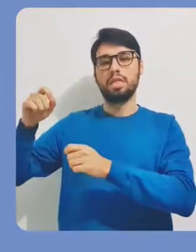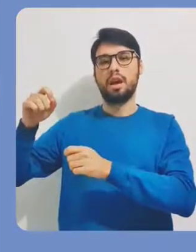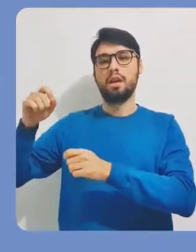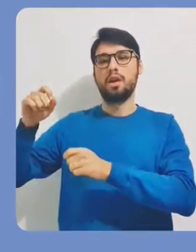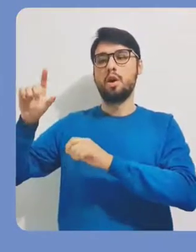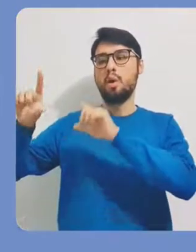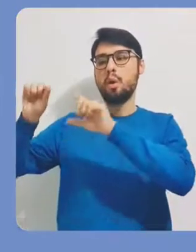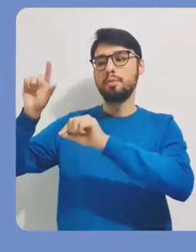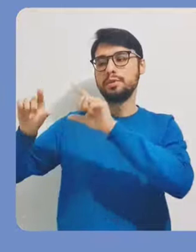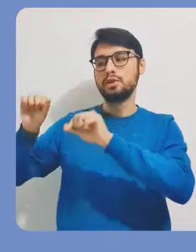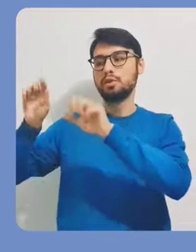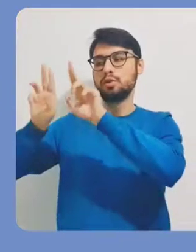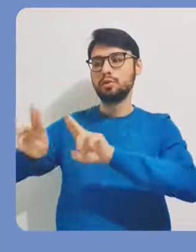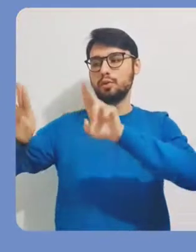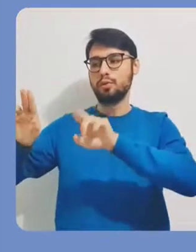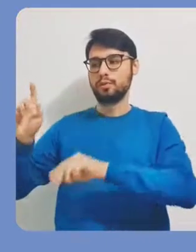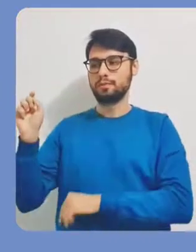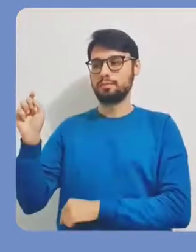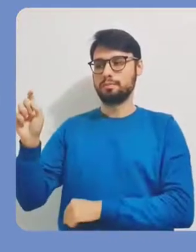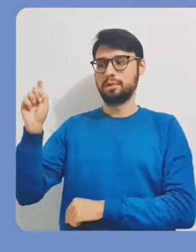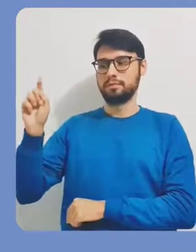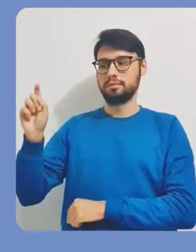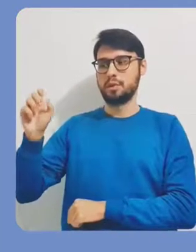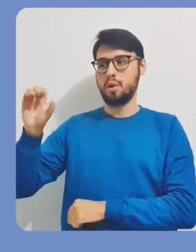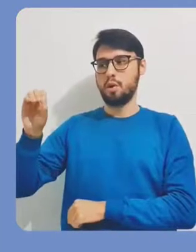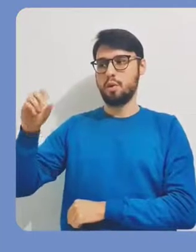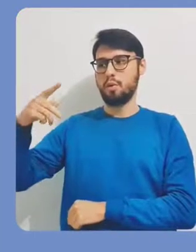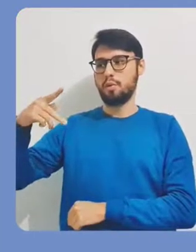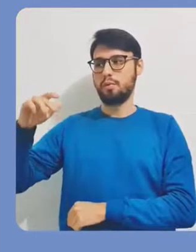contidas todas no menu opções UFSC.